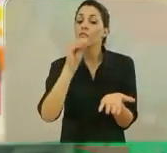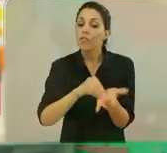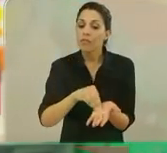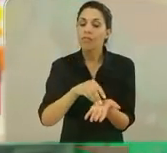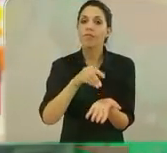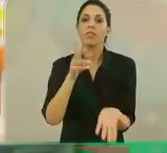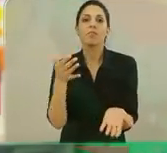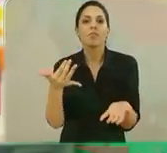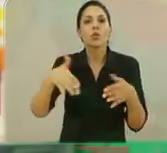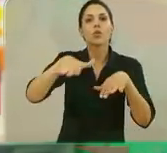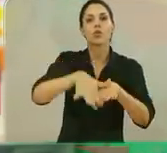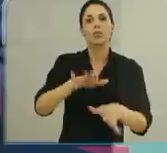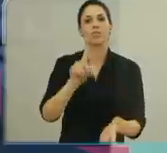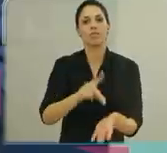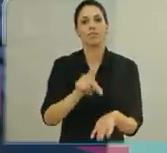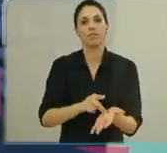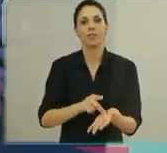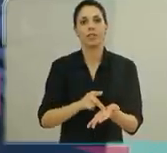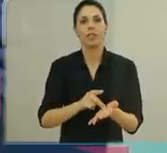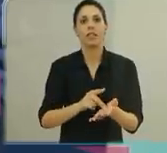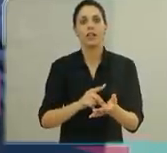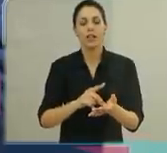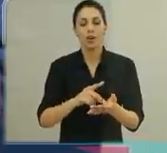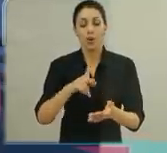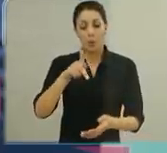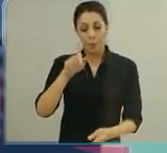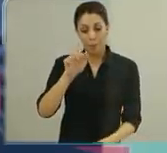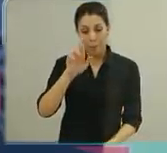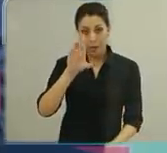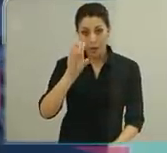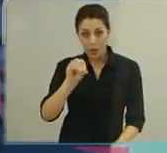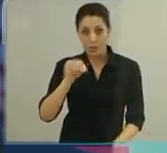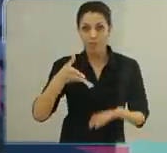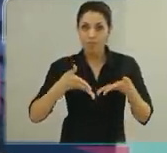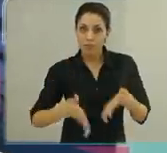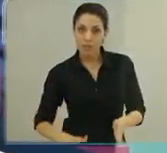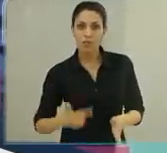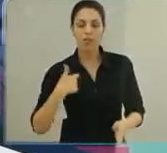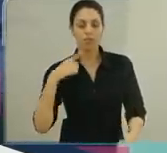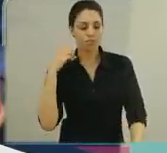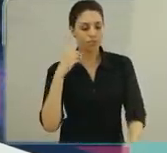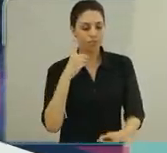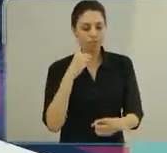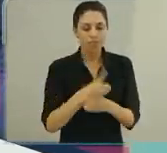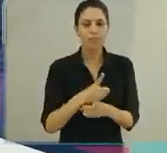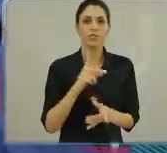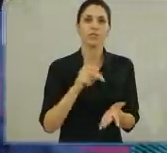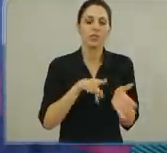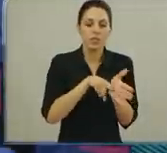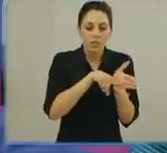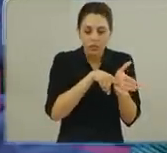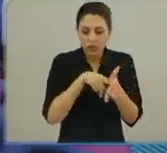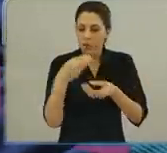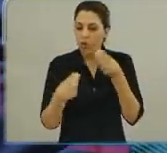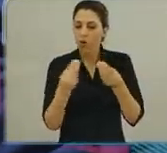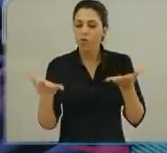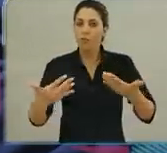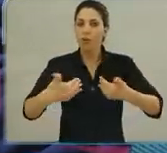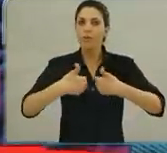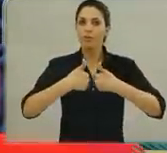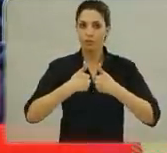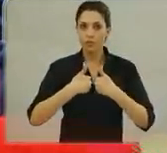que é inclusão verdadeira. Com a chegada do Pedro, que eu fui realmente me aprofundar no